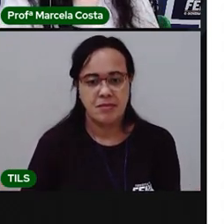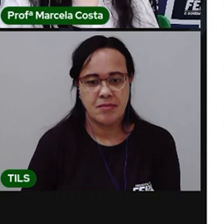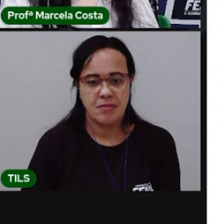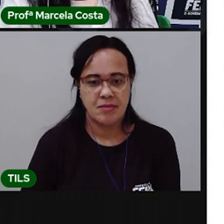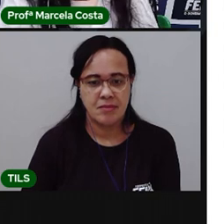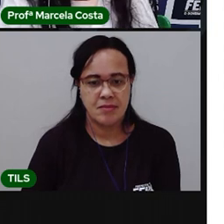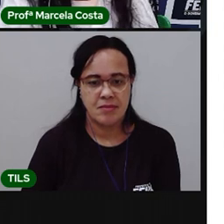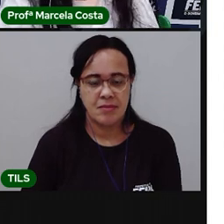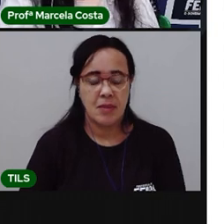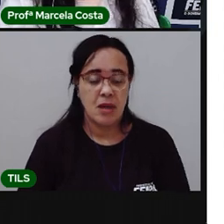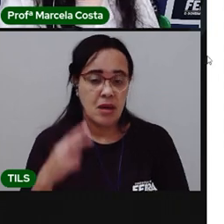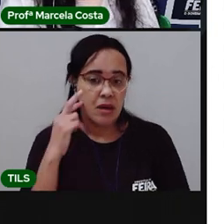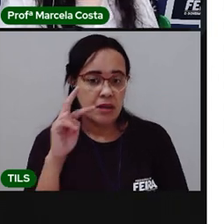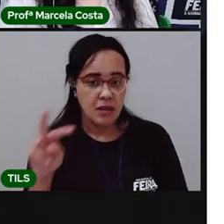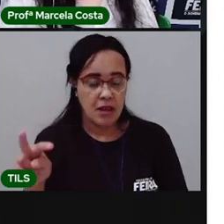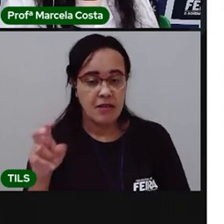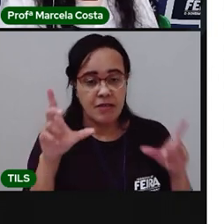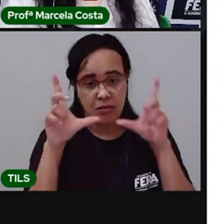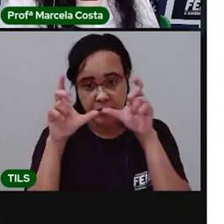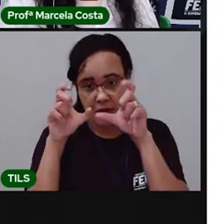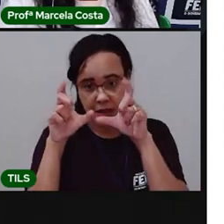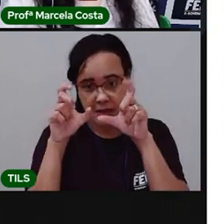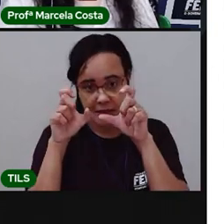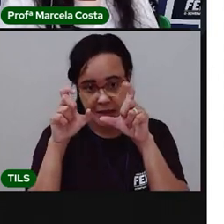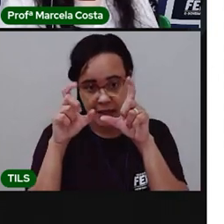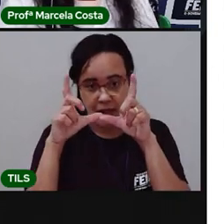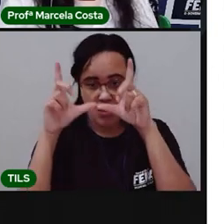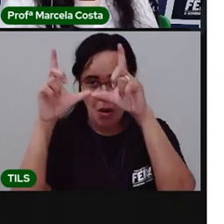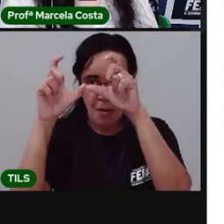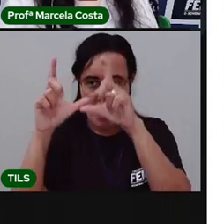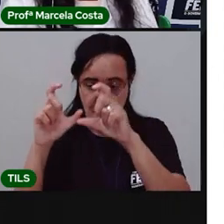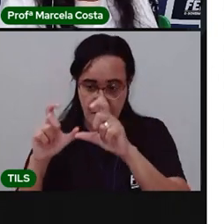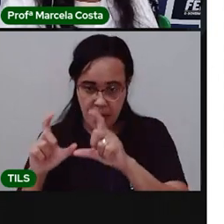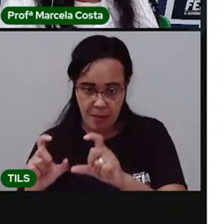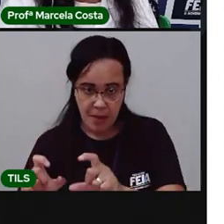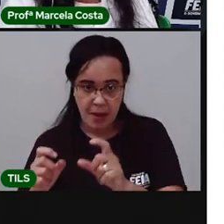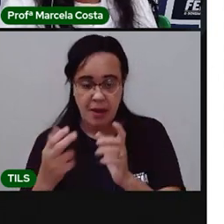Agora, observe essa imagem aqui do lado. Que imagem é essa aqui?